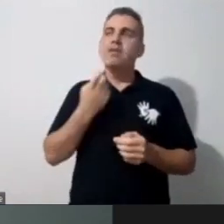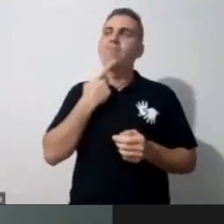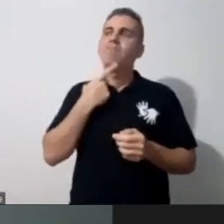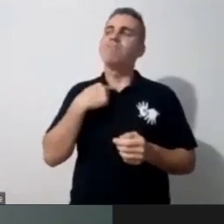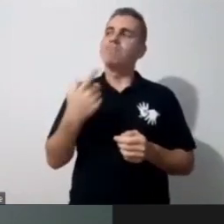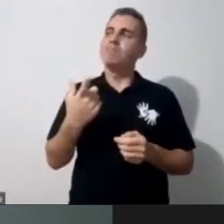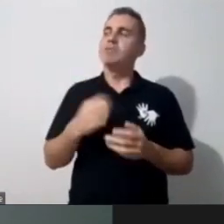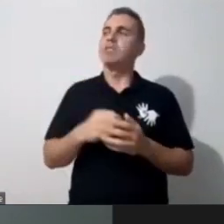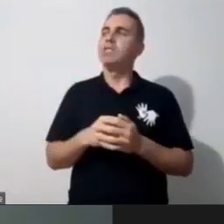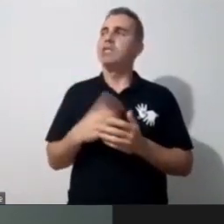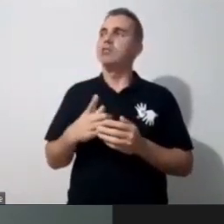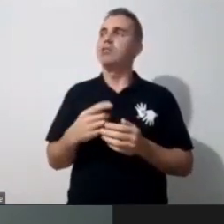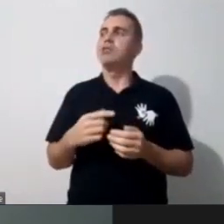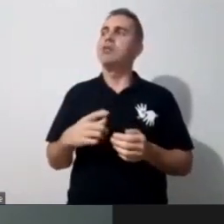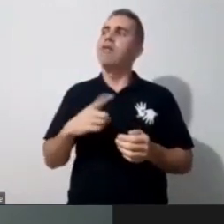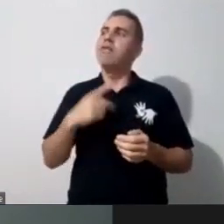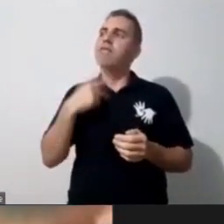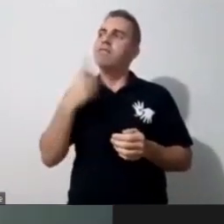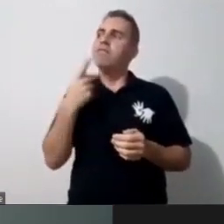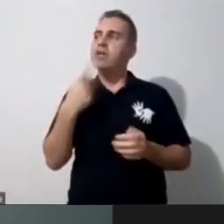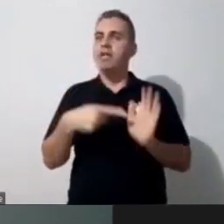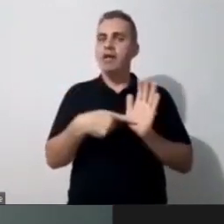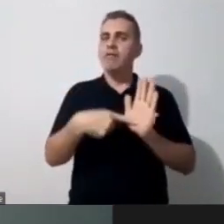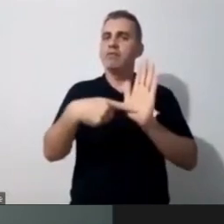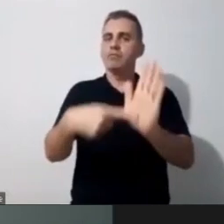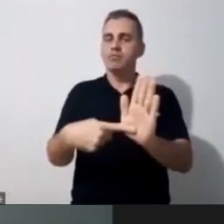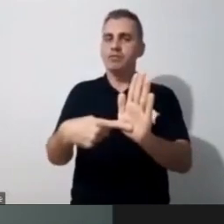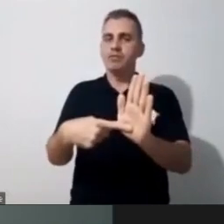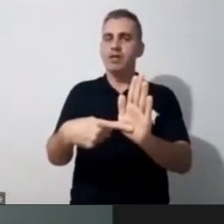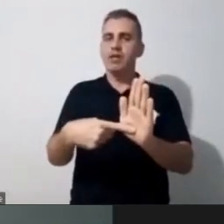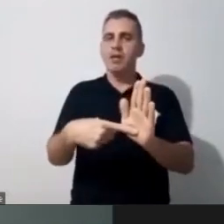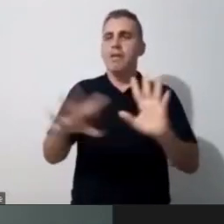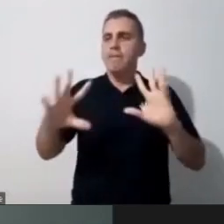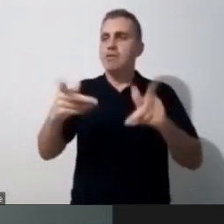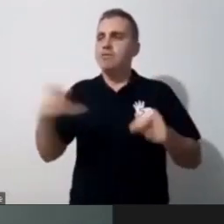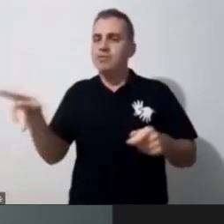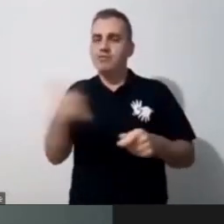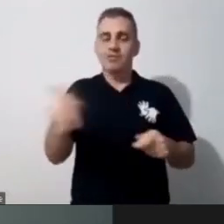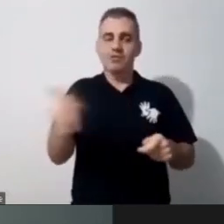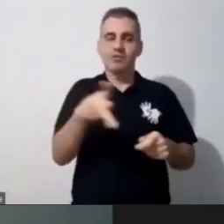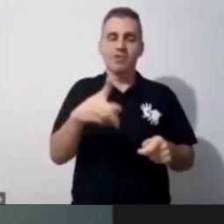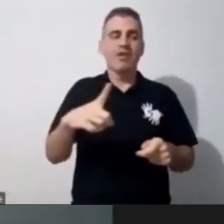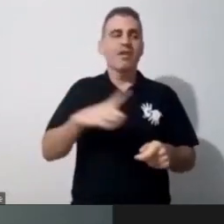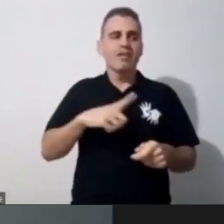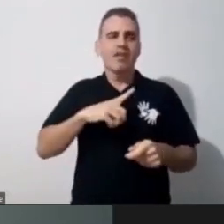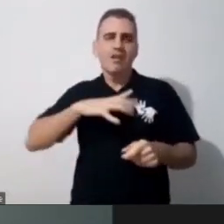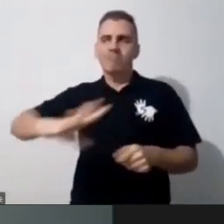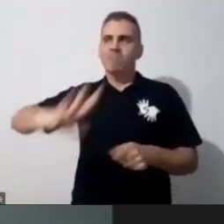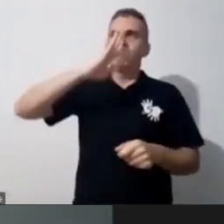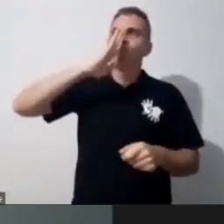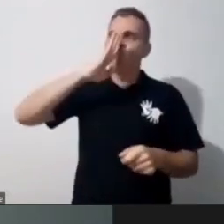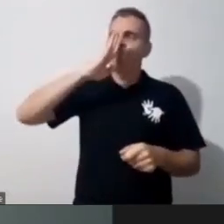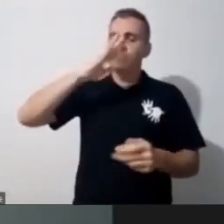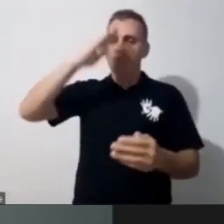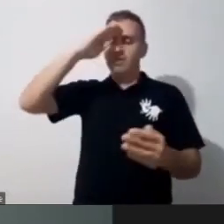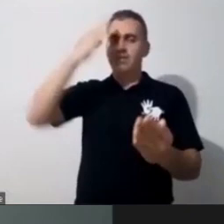contribuir com o resto dos professores, eu queria que as pessoas se inspirassem um pouco a acreditar nesse sentido,